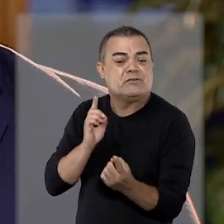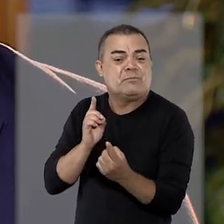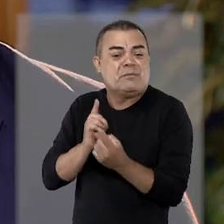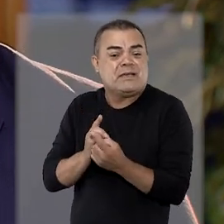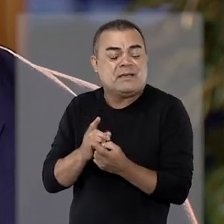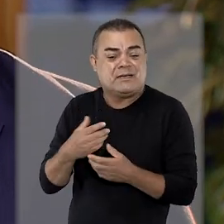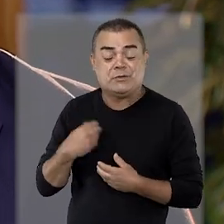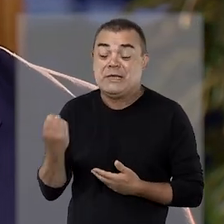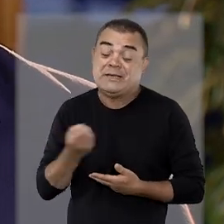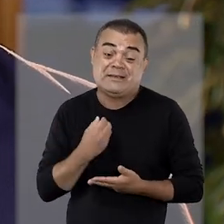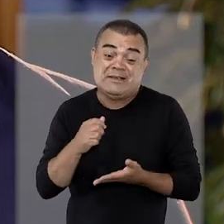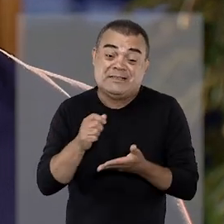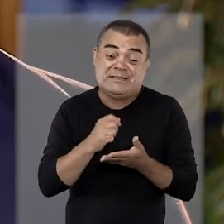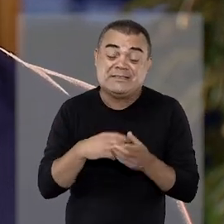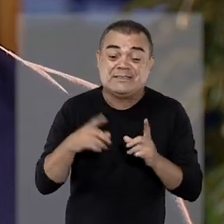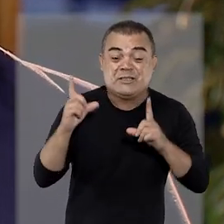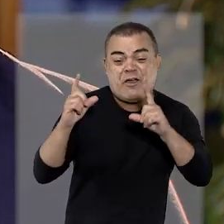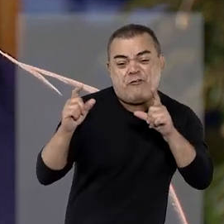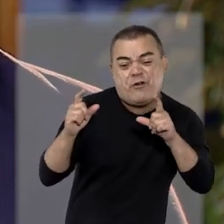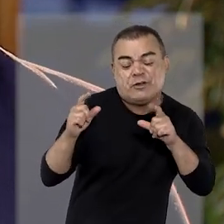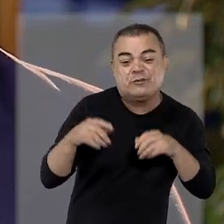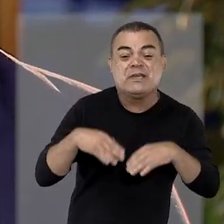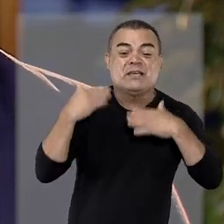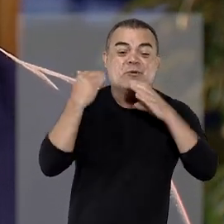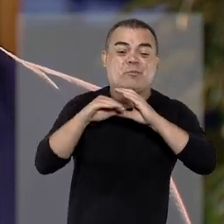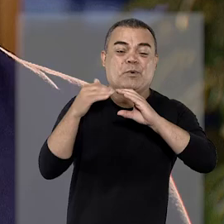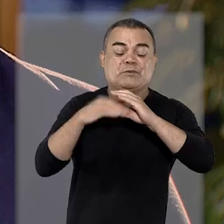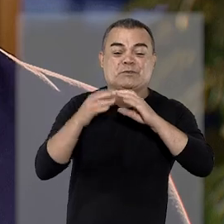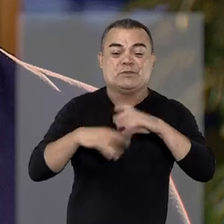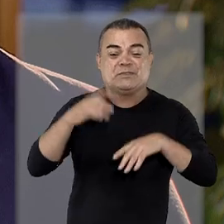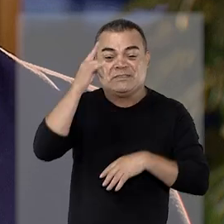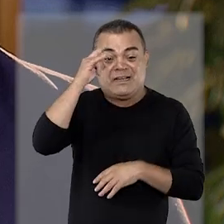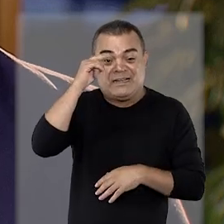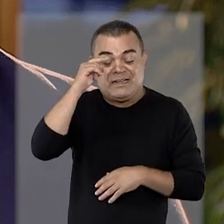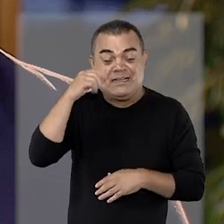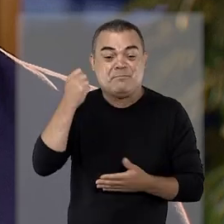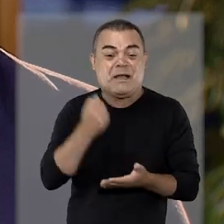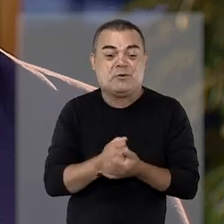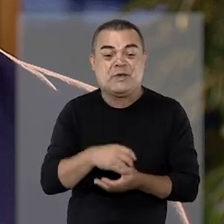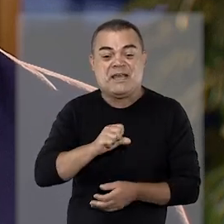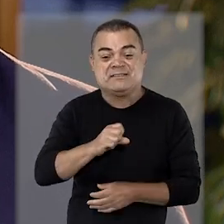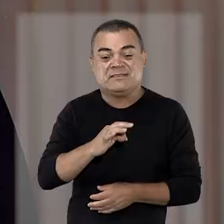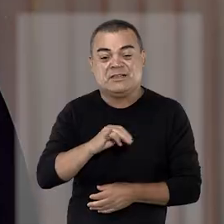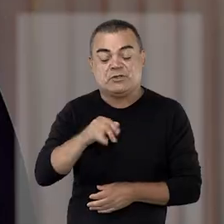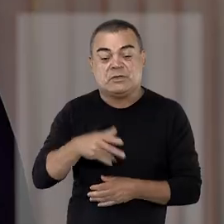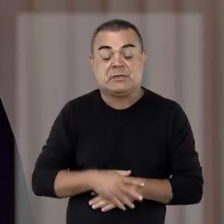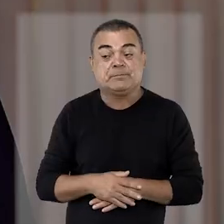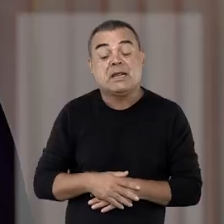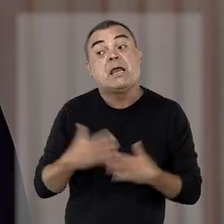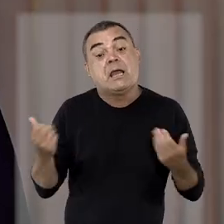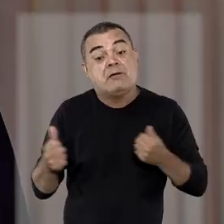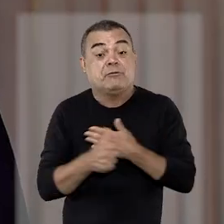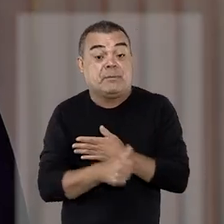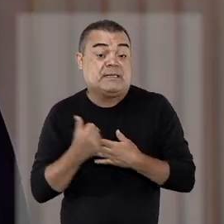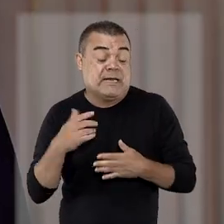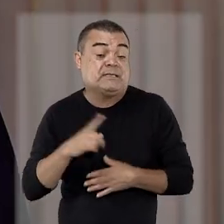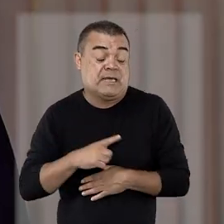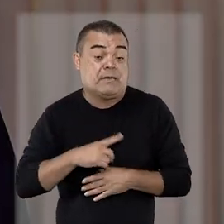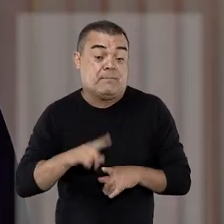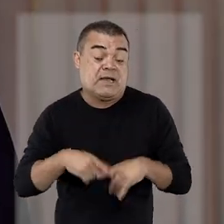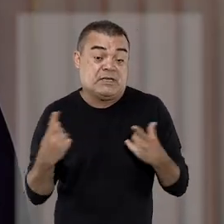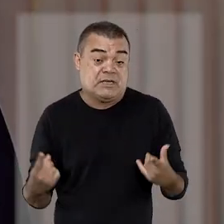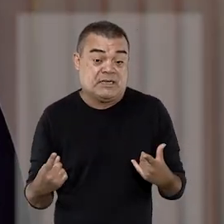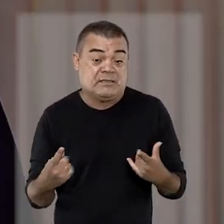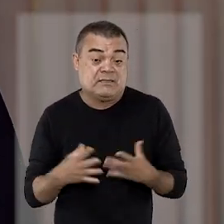com o atendimento e quis registrar uma foto e postou no Instagram dela e marcou o STJ. A formalidade existe,